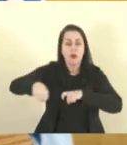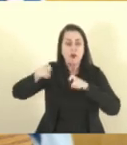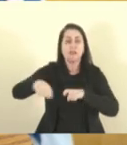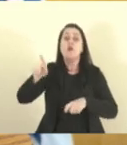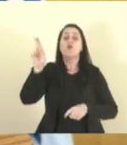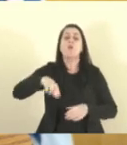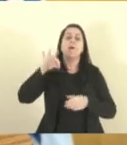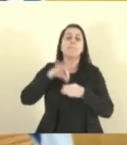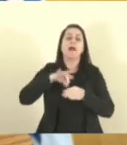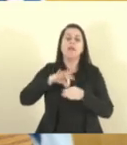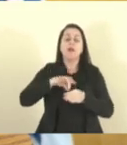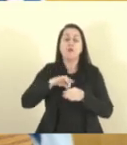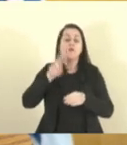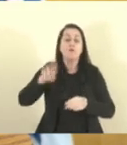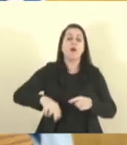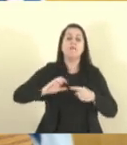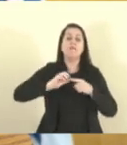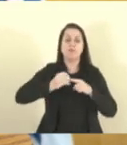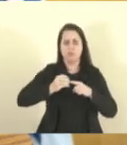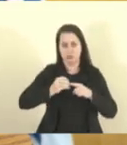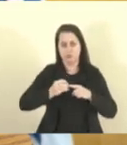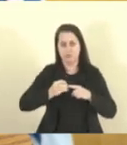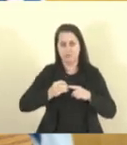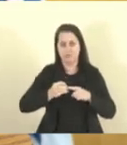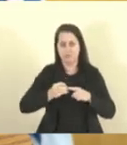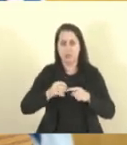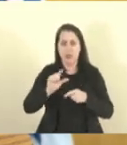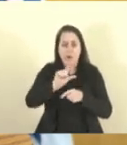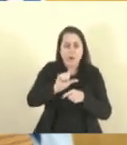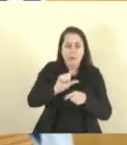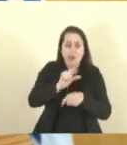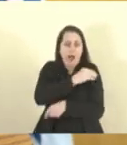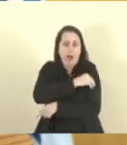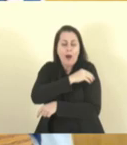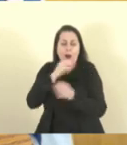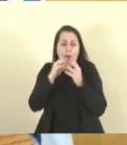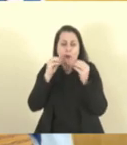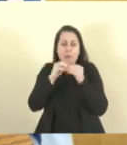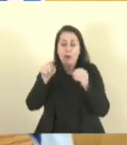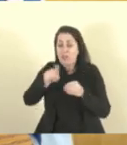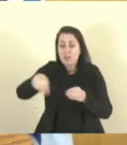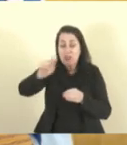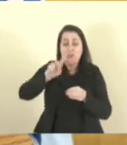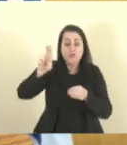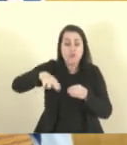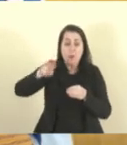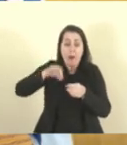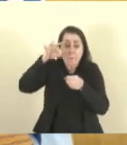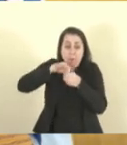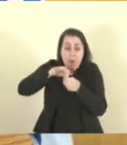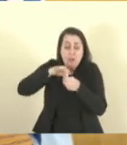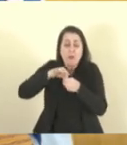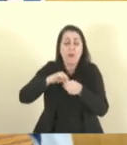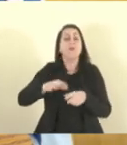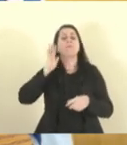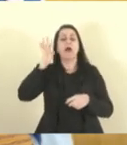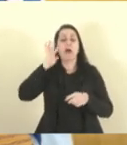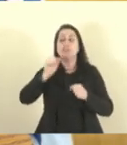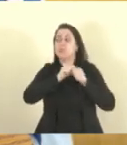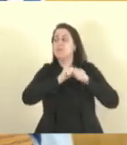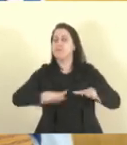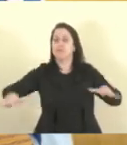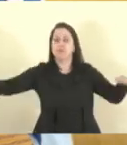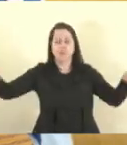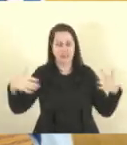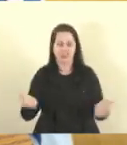plantaram nem um pé de feijão no algodãozinho naquele copinho de algodão que a gente fazia na escola nunca fizeram nem isso acham que os alimentos